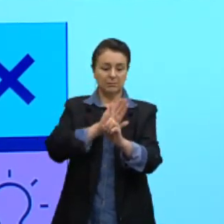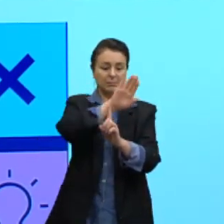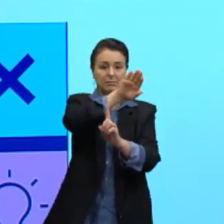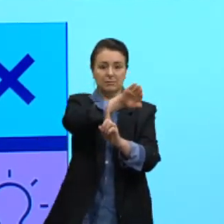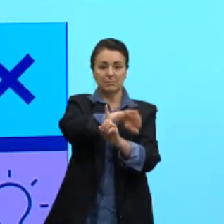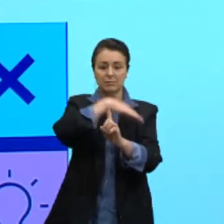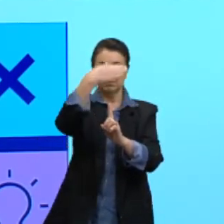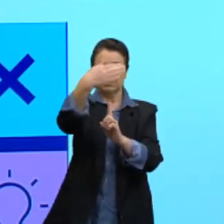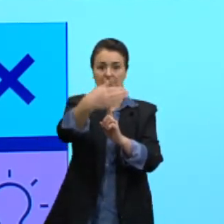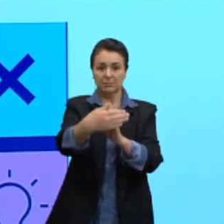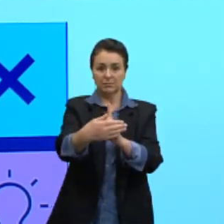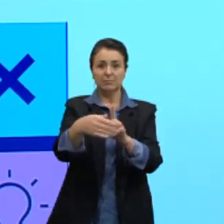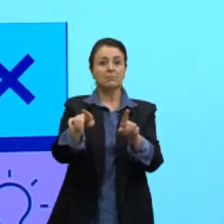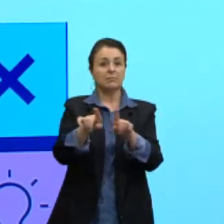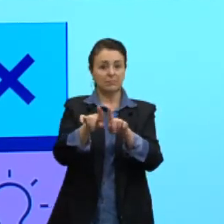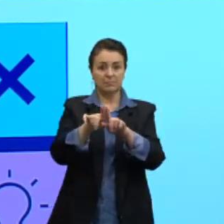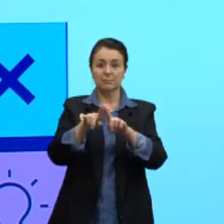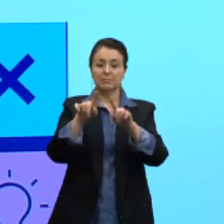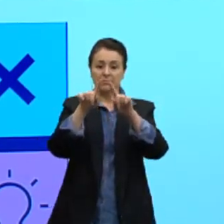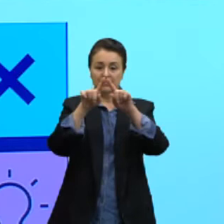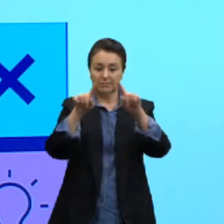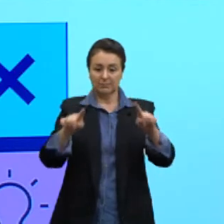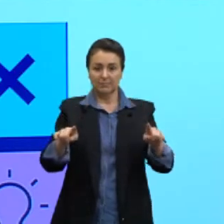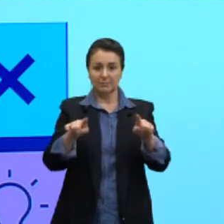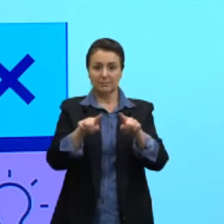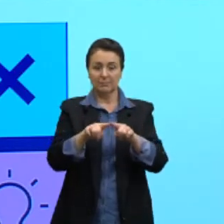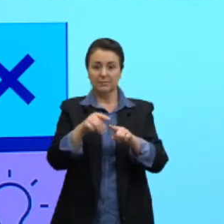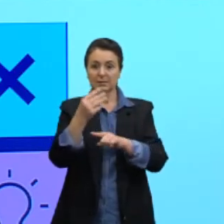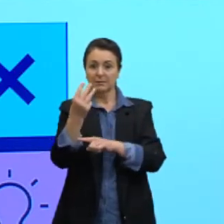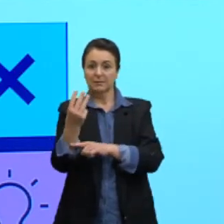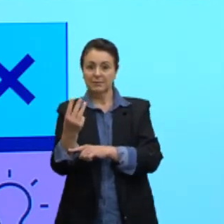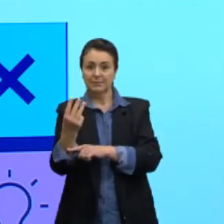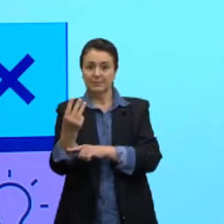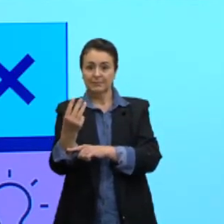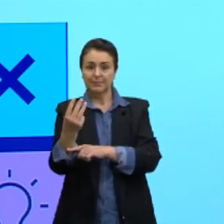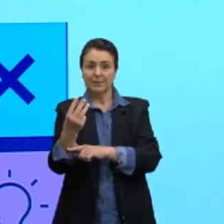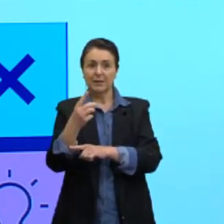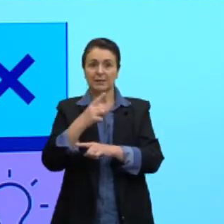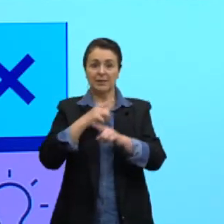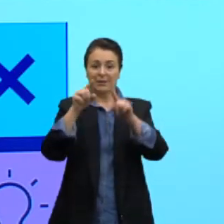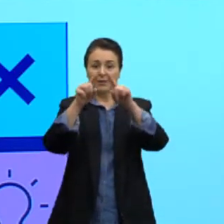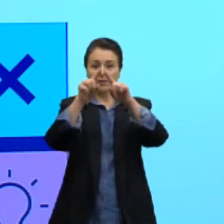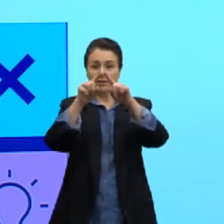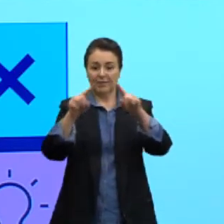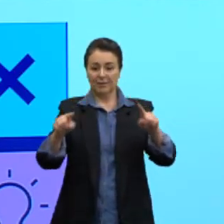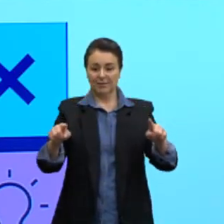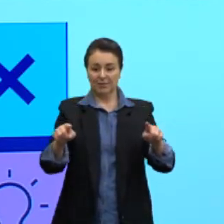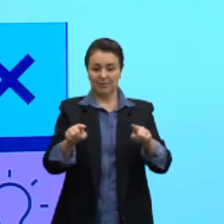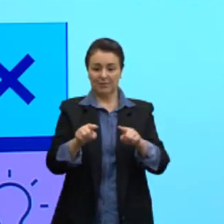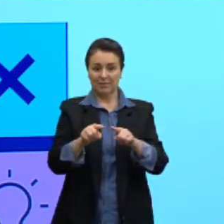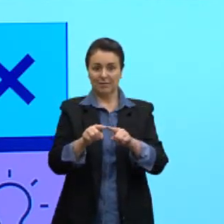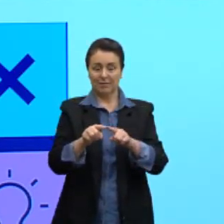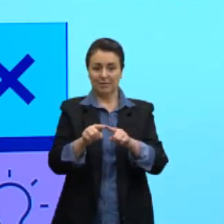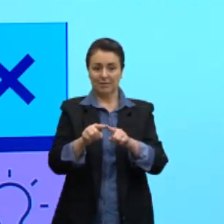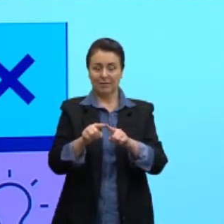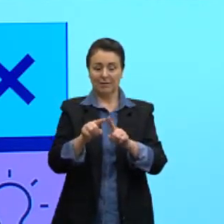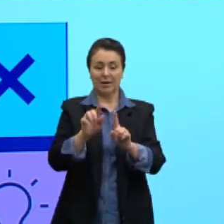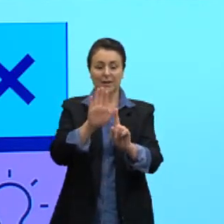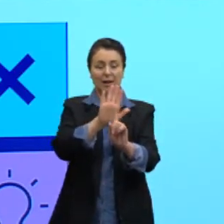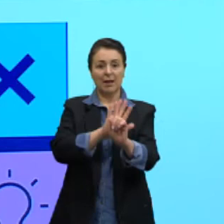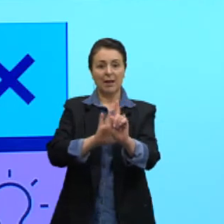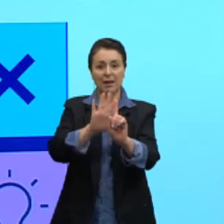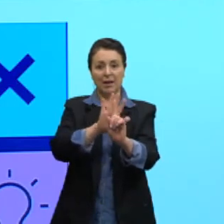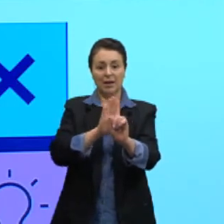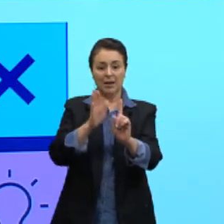triângulos também, e aí são três, né, então, eu tenho aqui um triângulo, então, de cada aresta da base